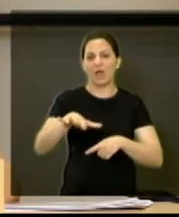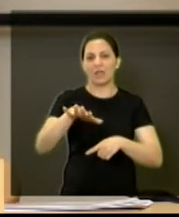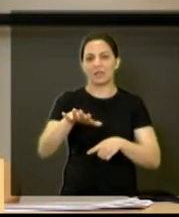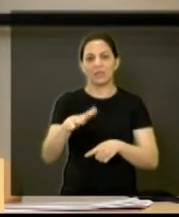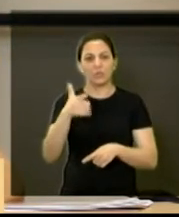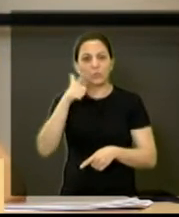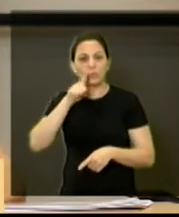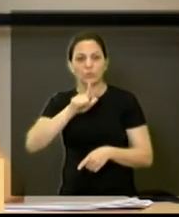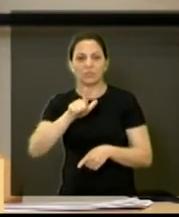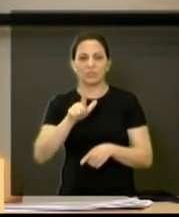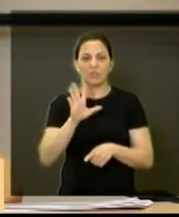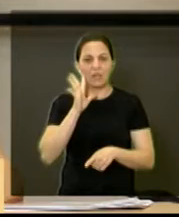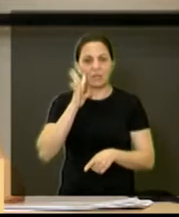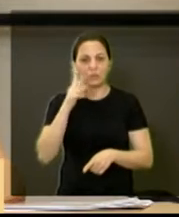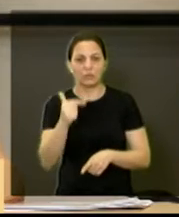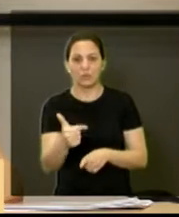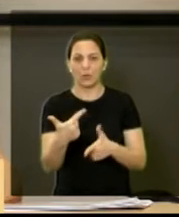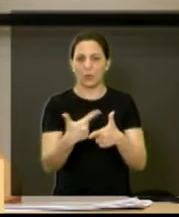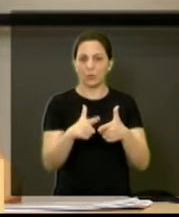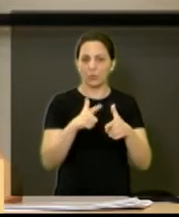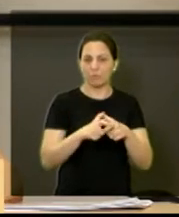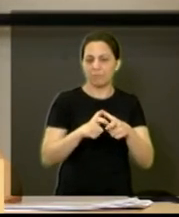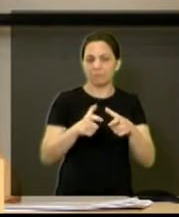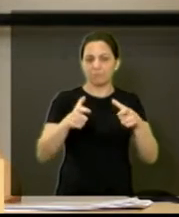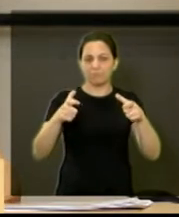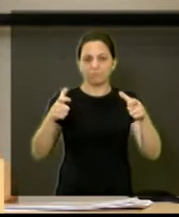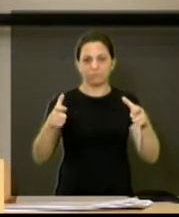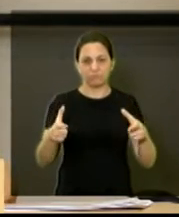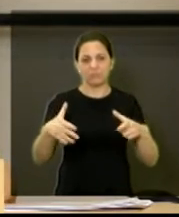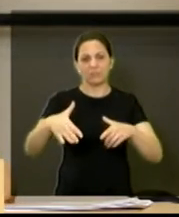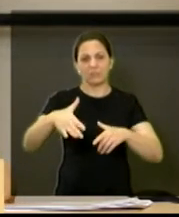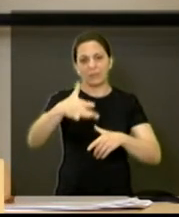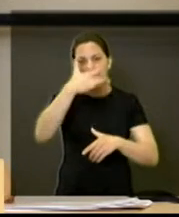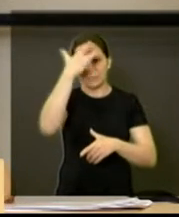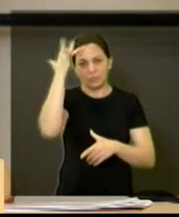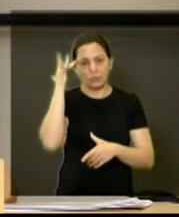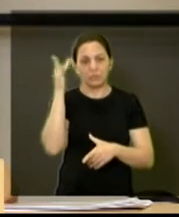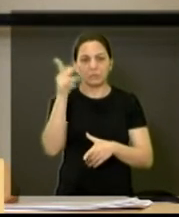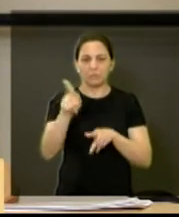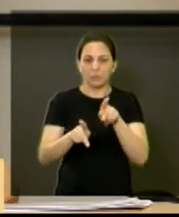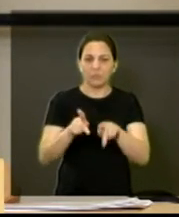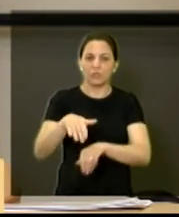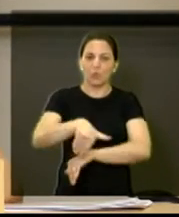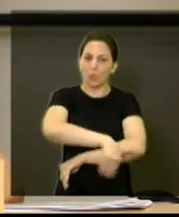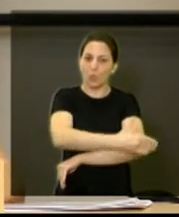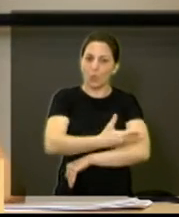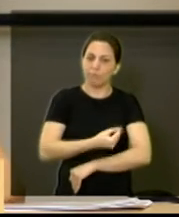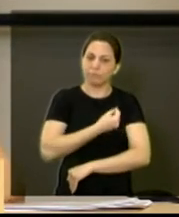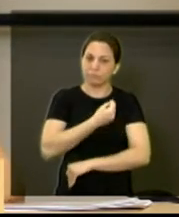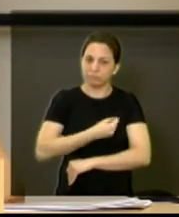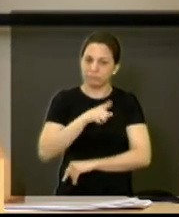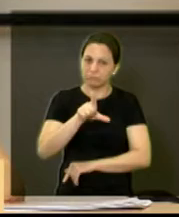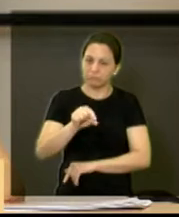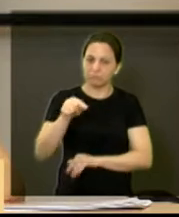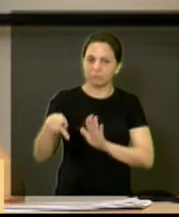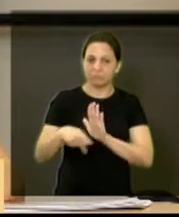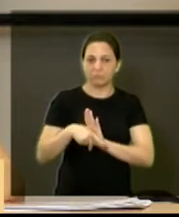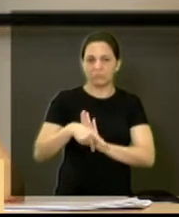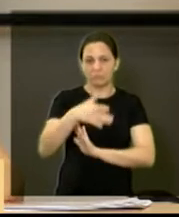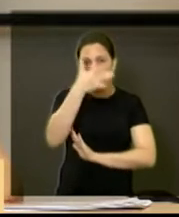dar conta dessa demanda que vem crescendo. Infelizmente, ela vem crescendo. Mas, em termos de